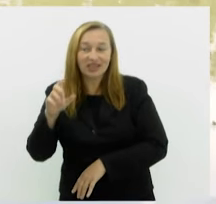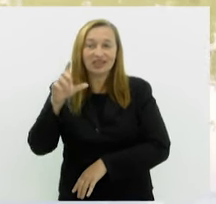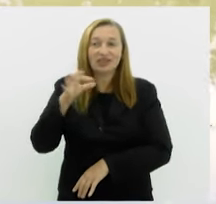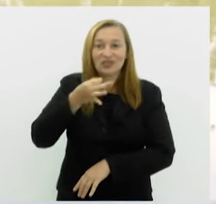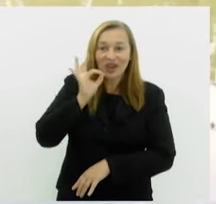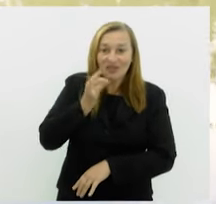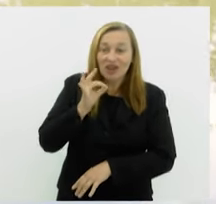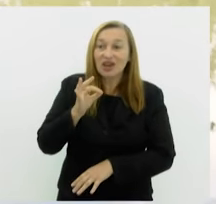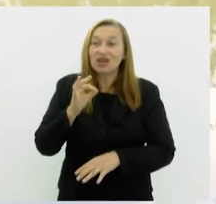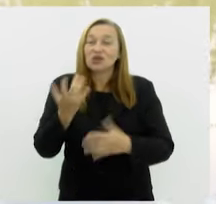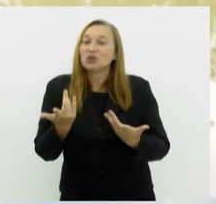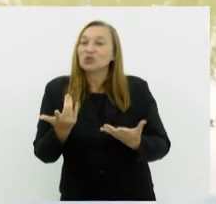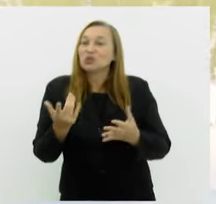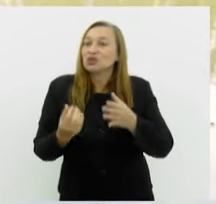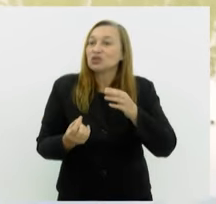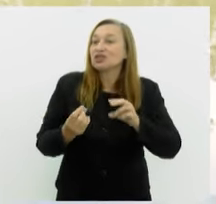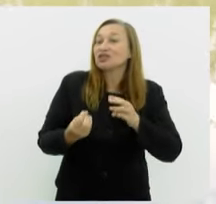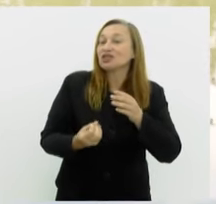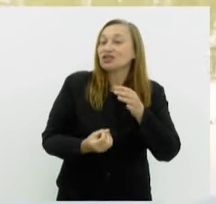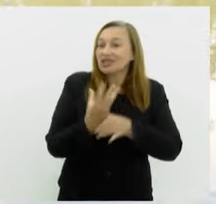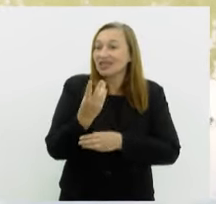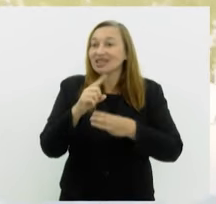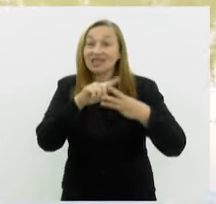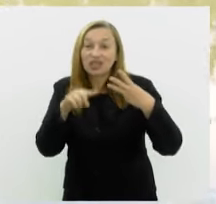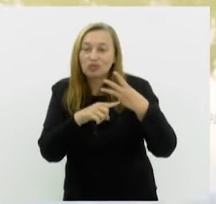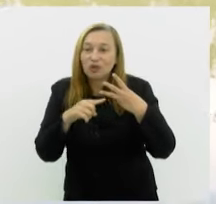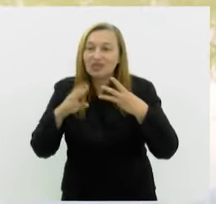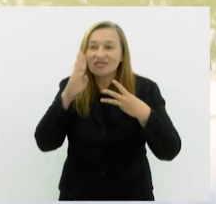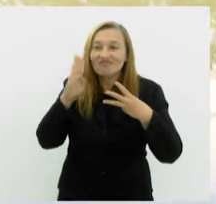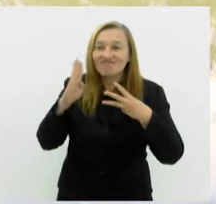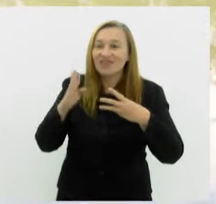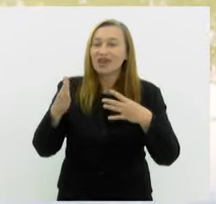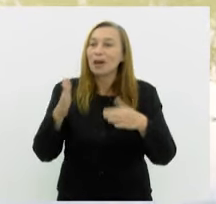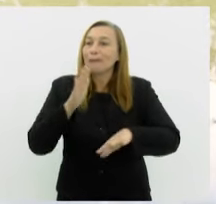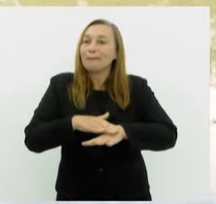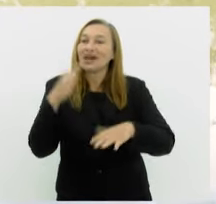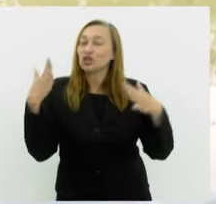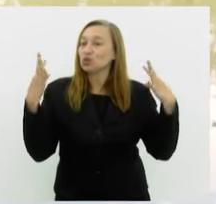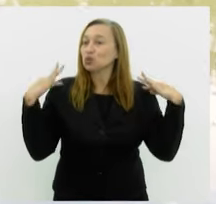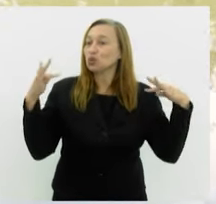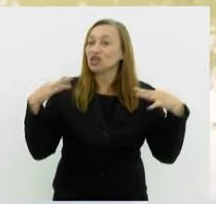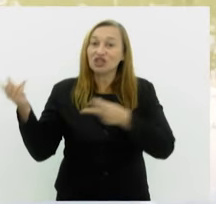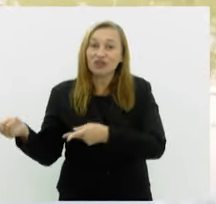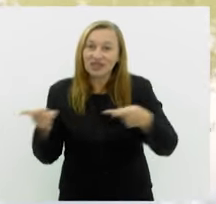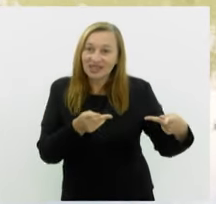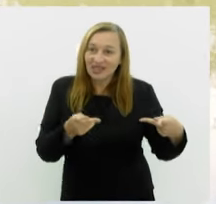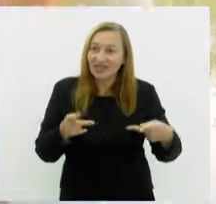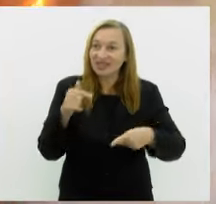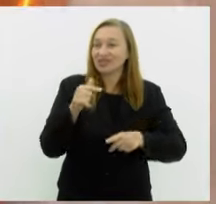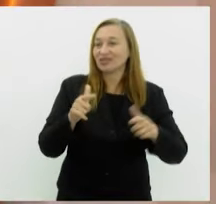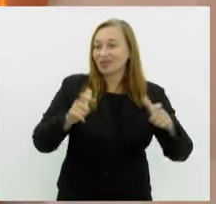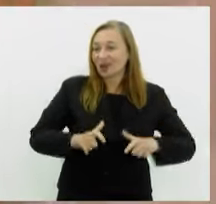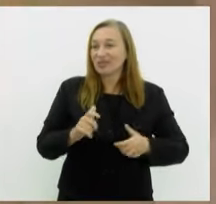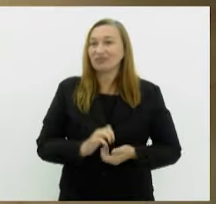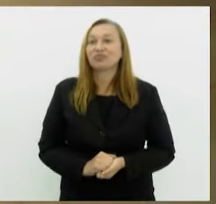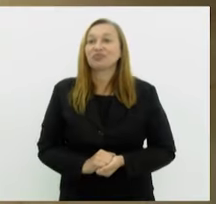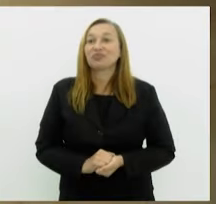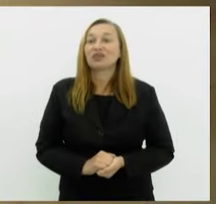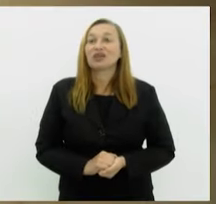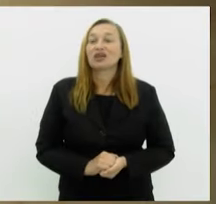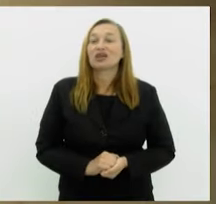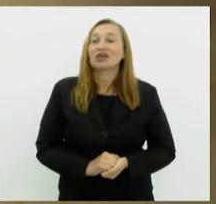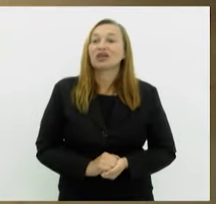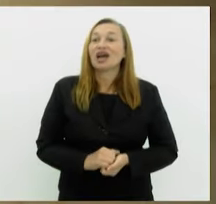ter esses produtos construindo uma grande rota, trazendo cada vez mais turistas e fomentando o fluxo turístico aqui na nossa região. Os